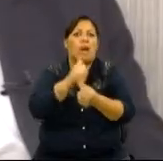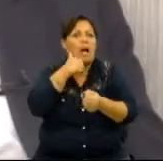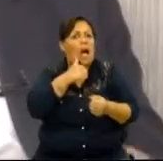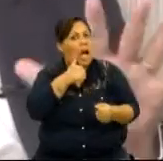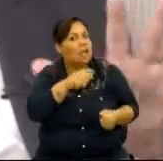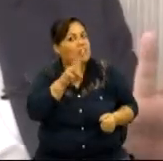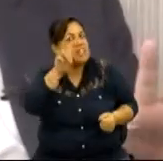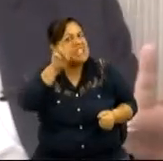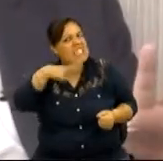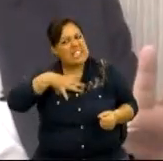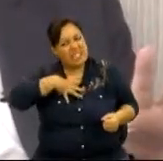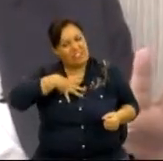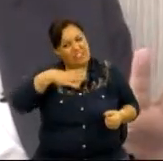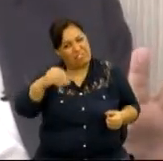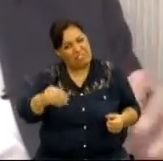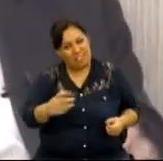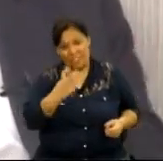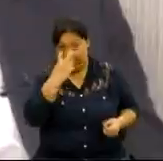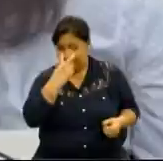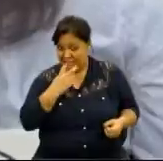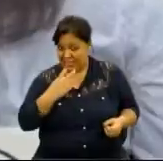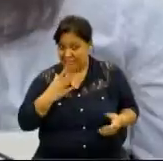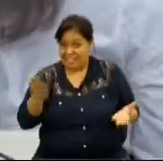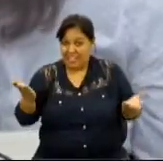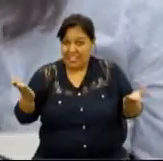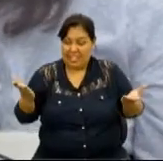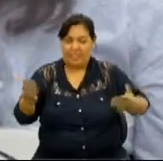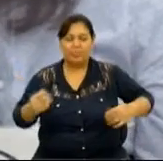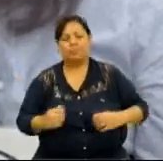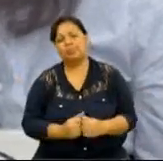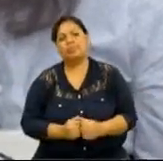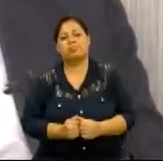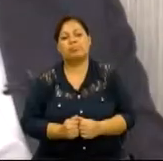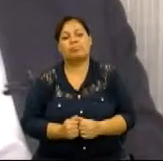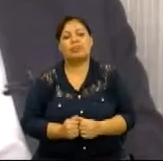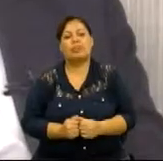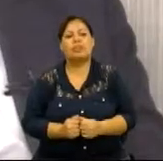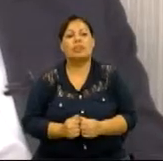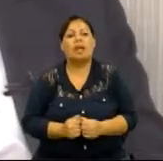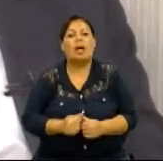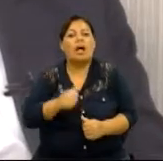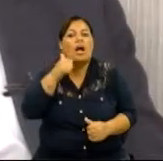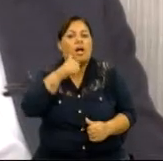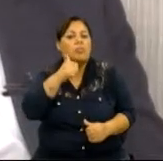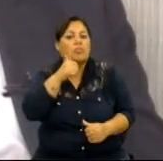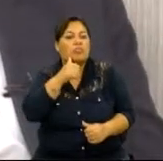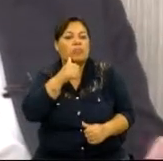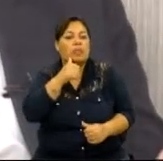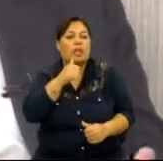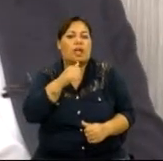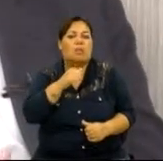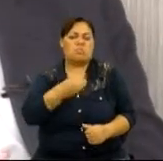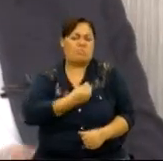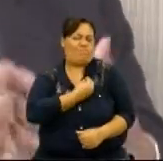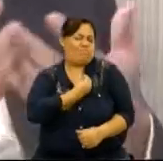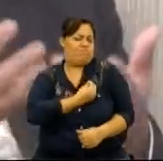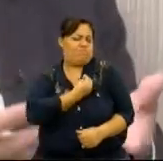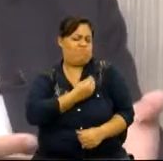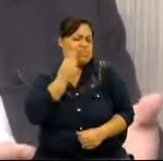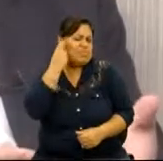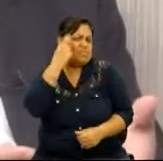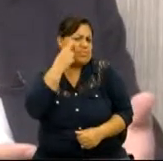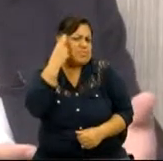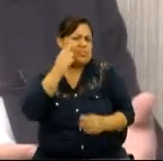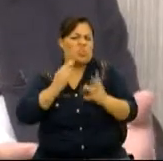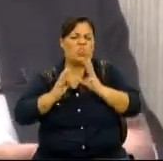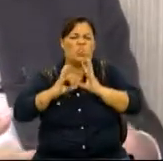Aliás, Dorina teve cinco filhos. Cinco filhos? Cinco filhos. Então, ela foi uma pessoa que realizou